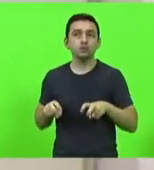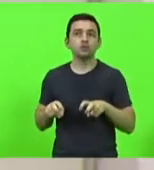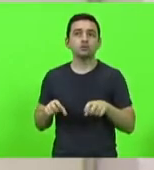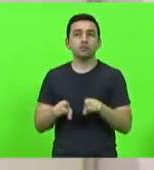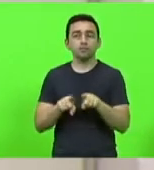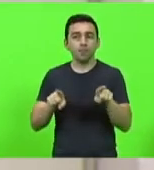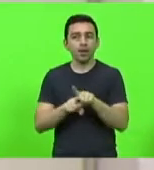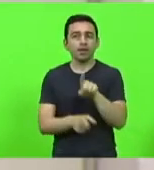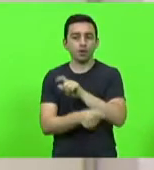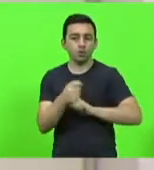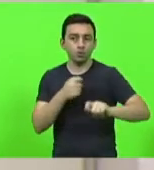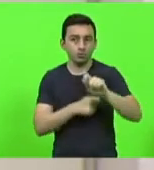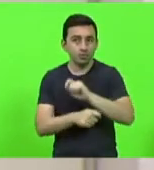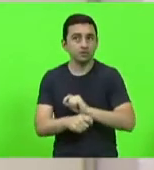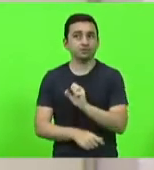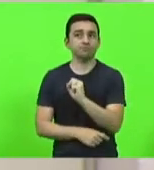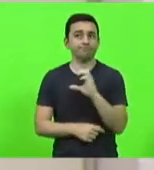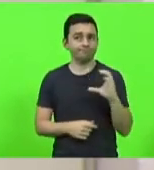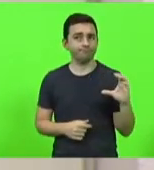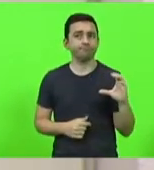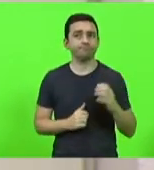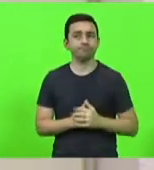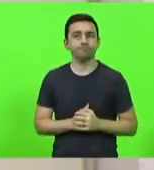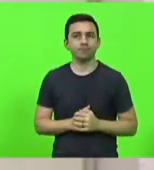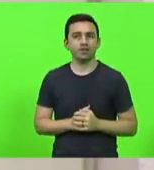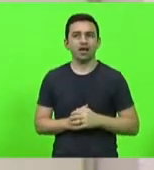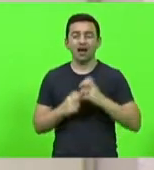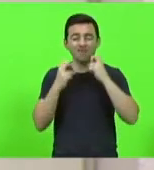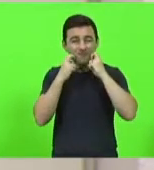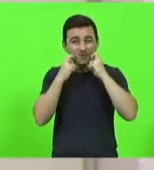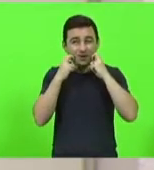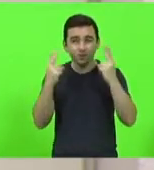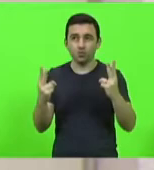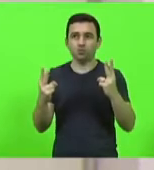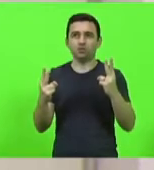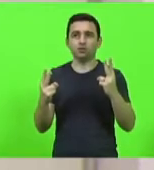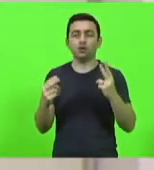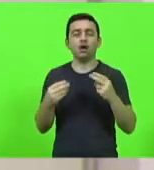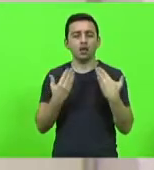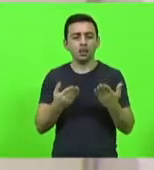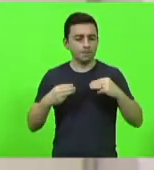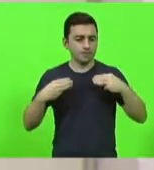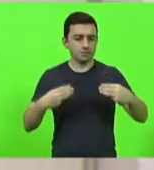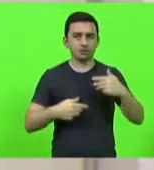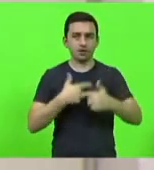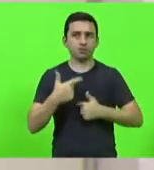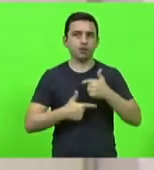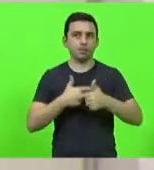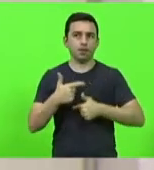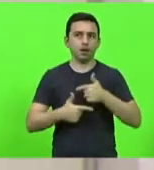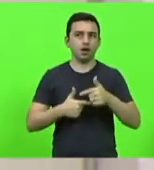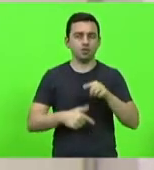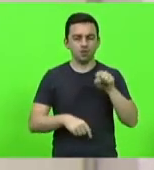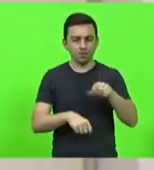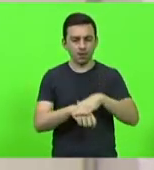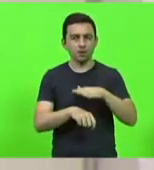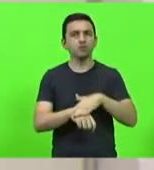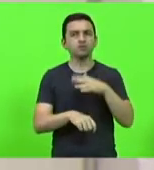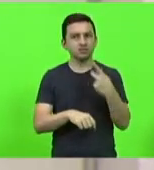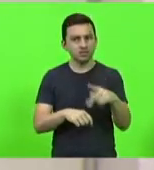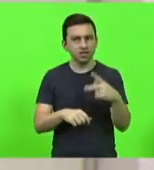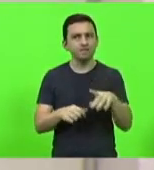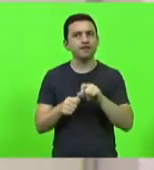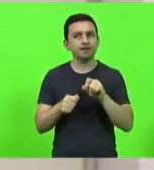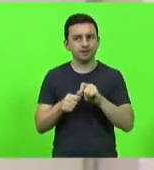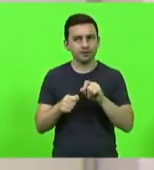a economia catarinense. É uma vergonha o que o Ministério do Trabalho fez na semana passada,